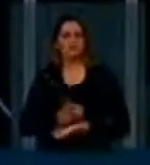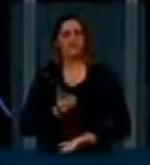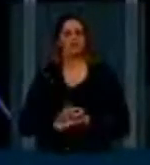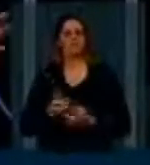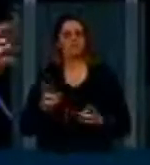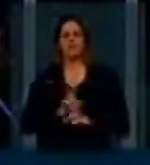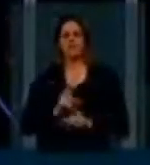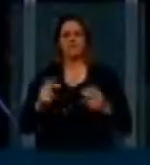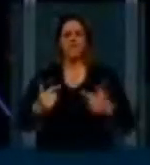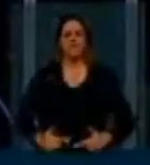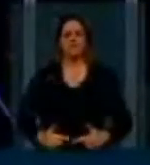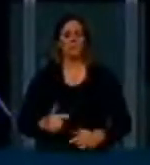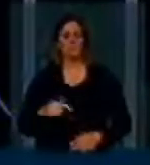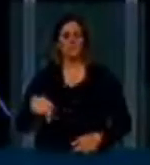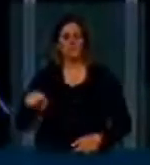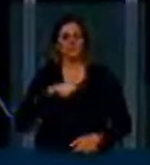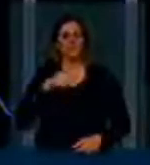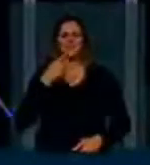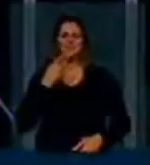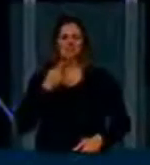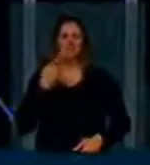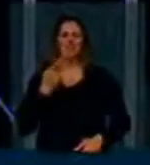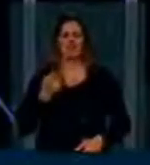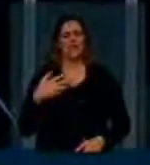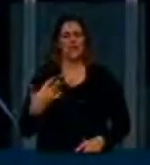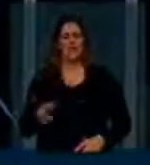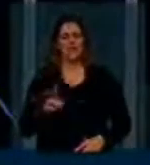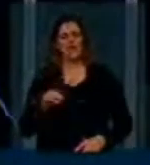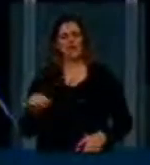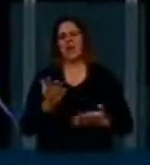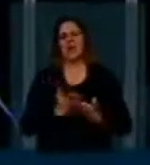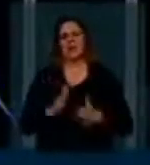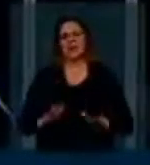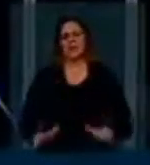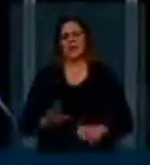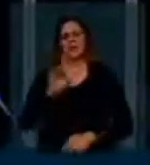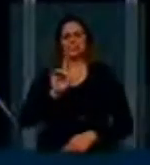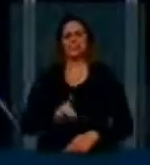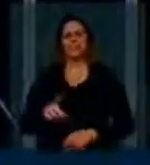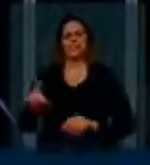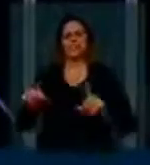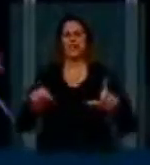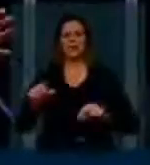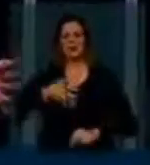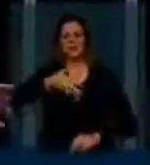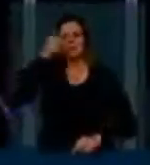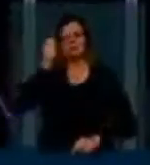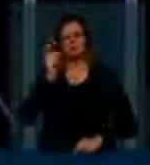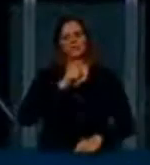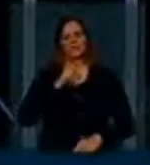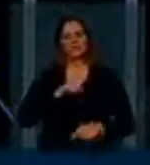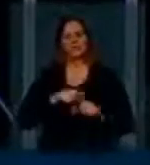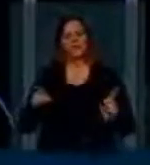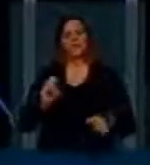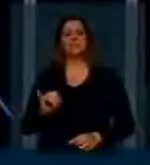realmente, é um mito quem diz que ela vai acabar com o direito da escolha da velocidade. Mas ela, com um